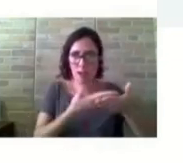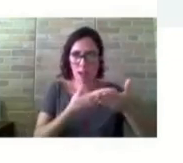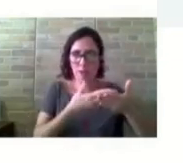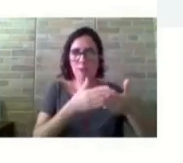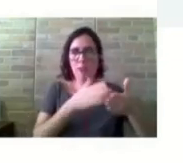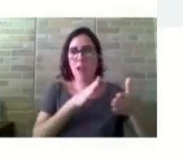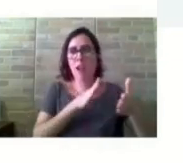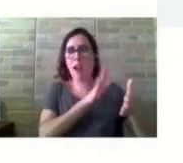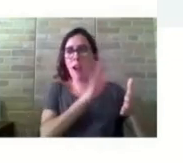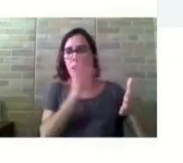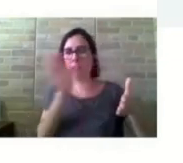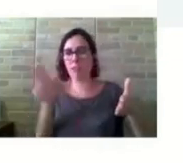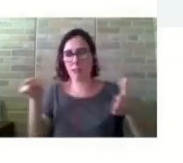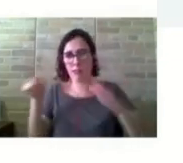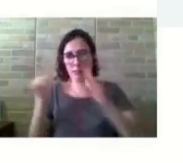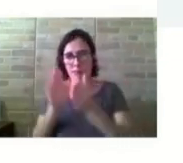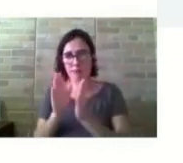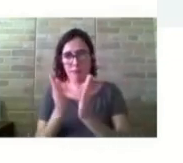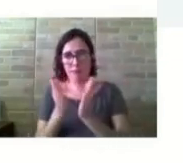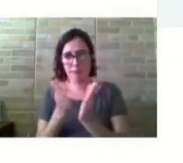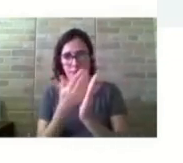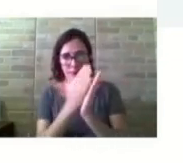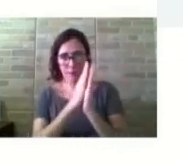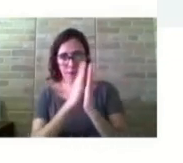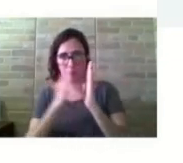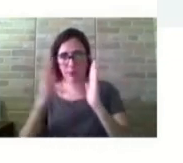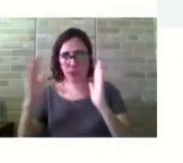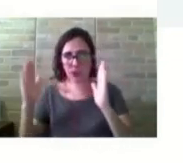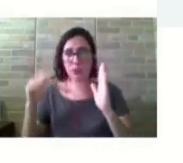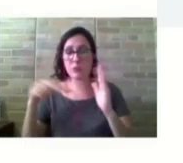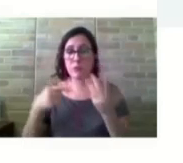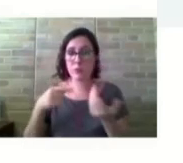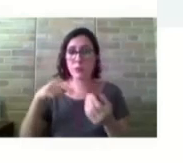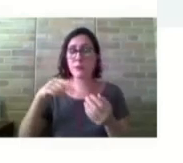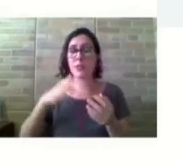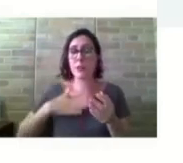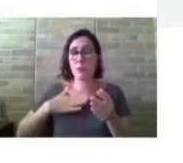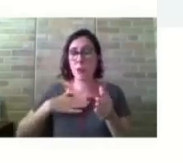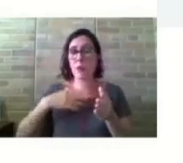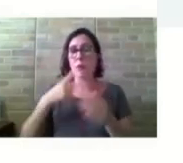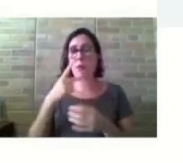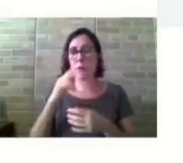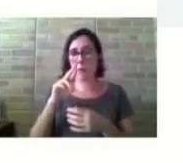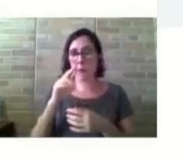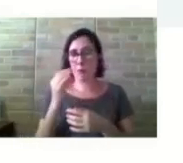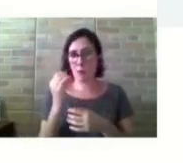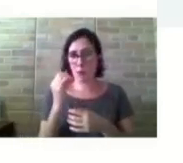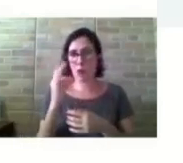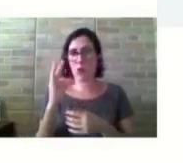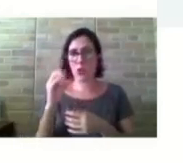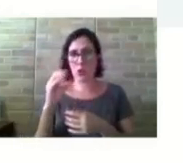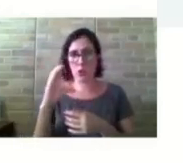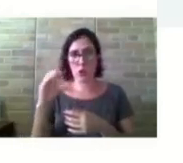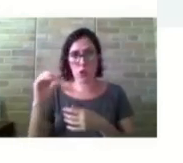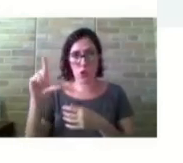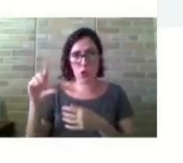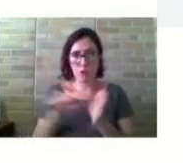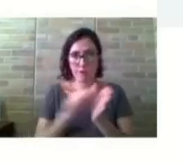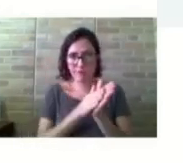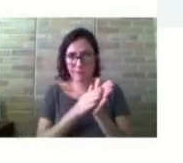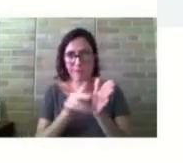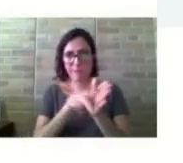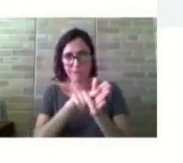E, nesse protocolo, as pessoas vão indicando a quantidade de elementos que vão encontrando com as